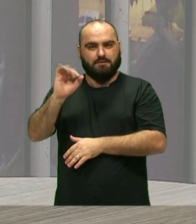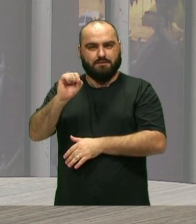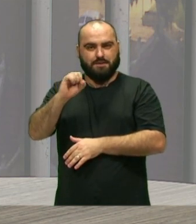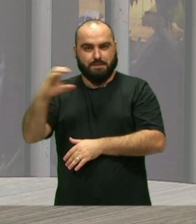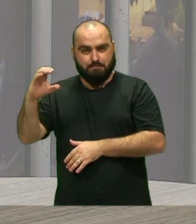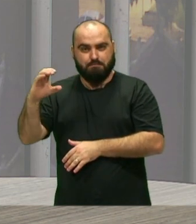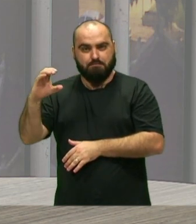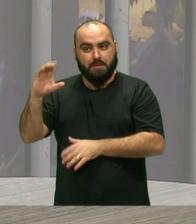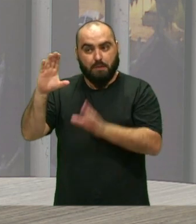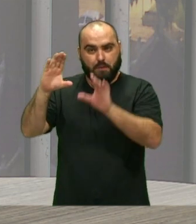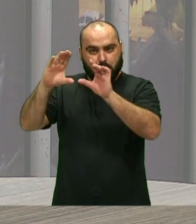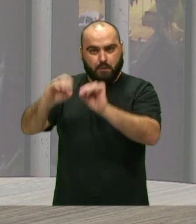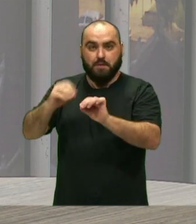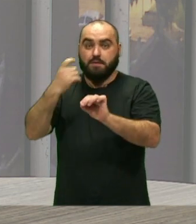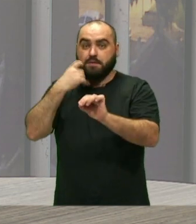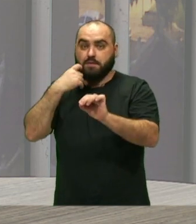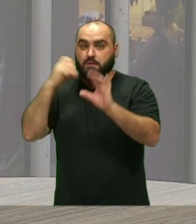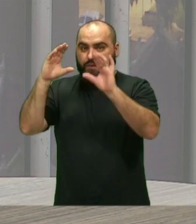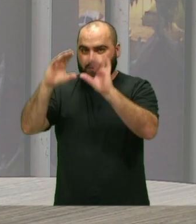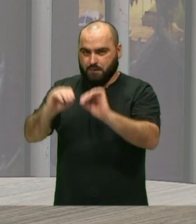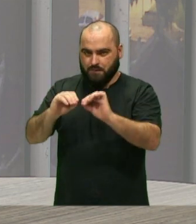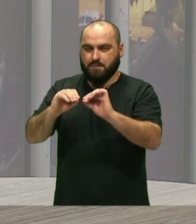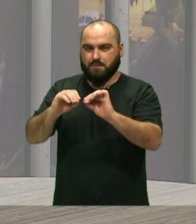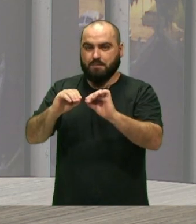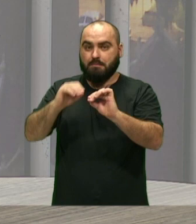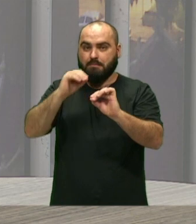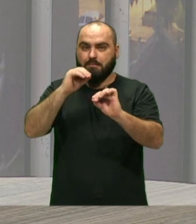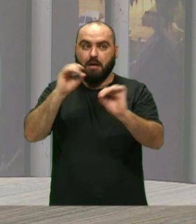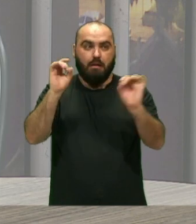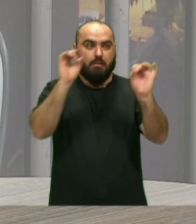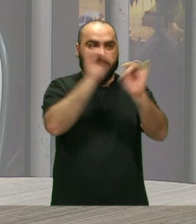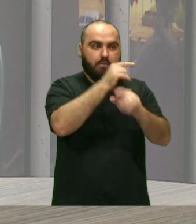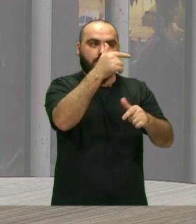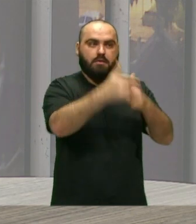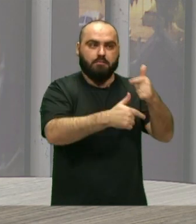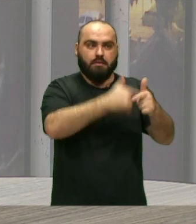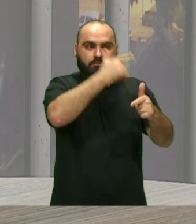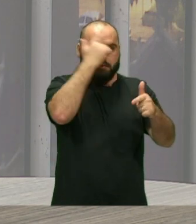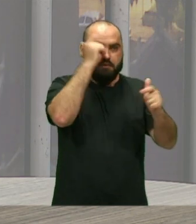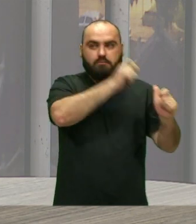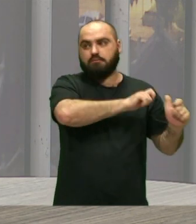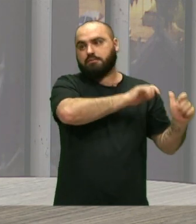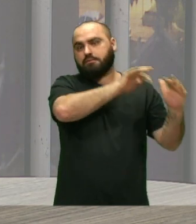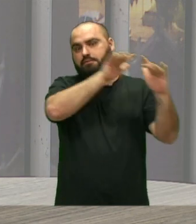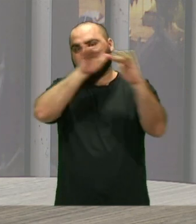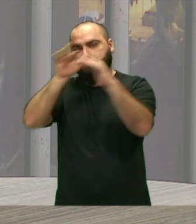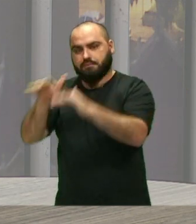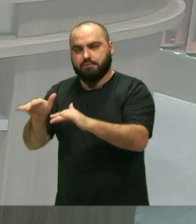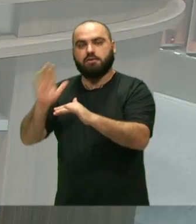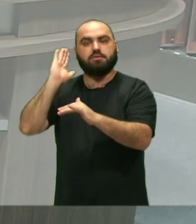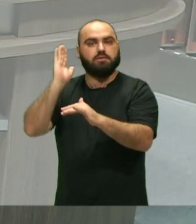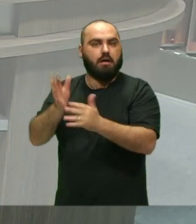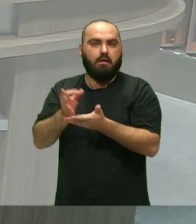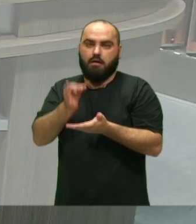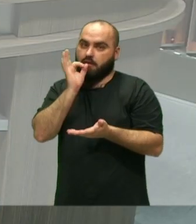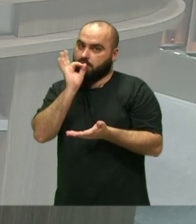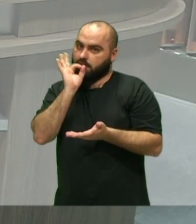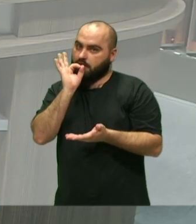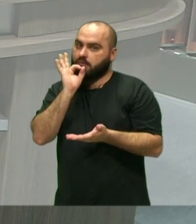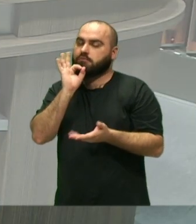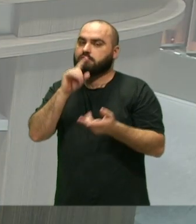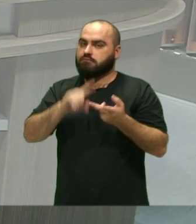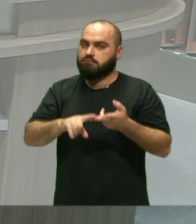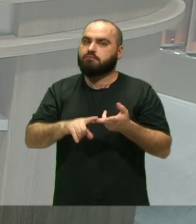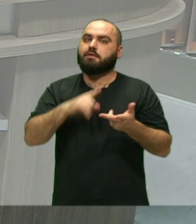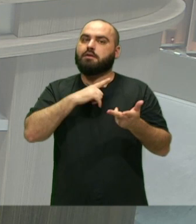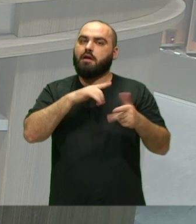À noite Após o expediente E o pessoal já Chega lá A gente vai receber Com uma mesa de café E temos uma mesa De